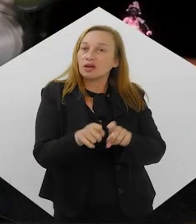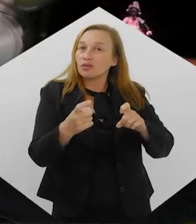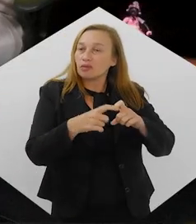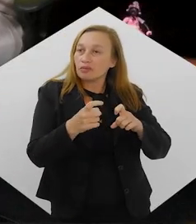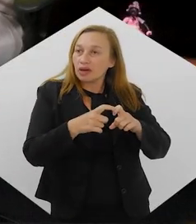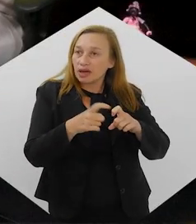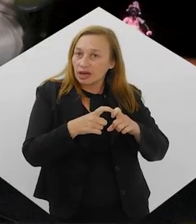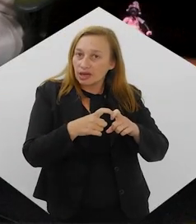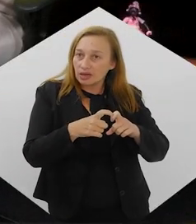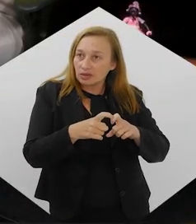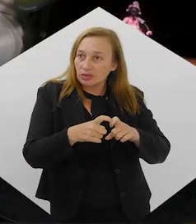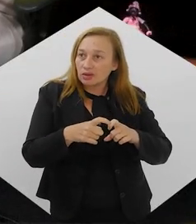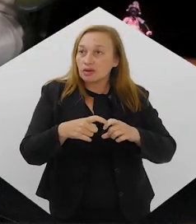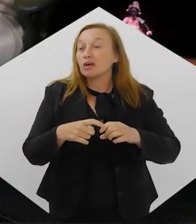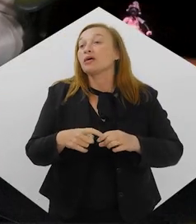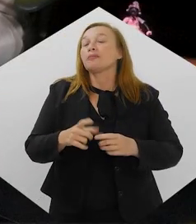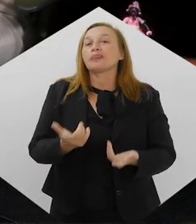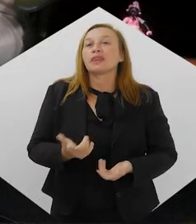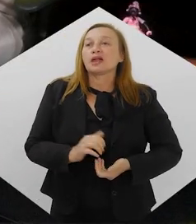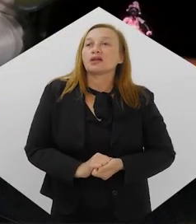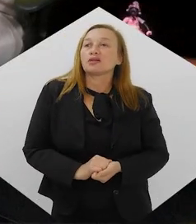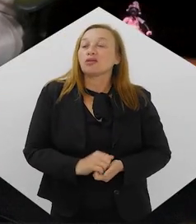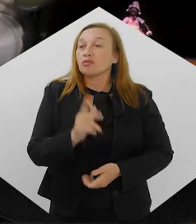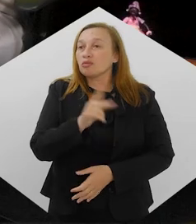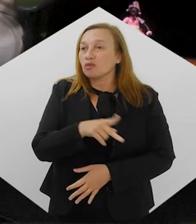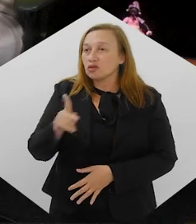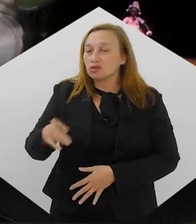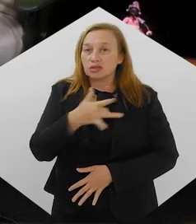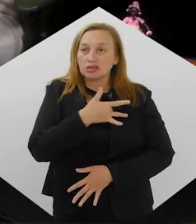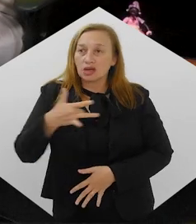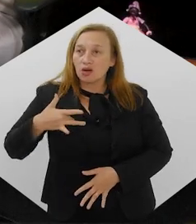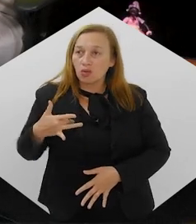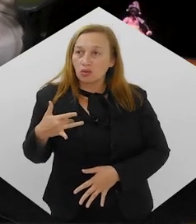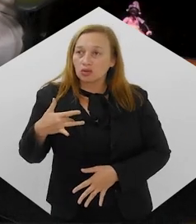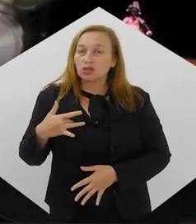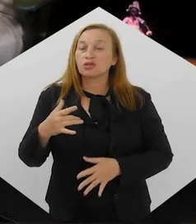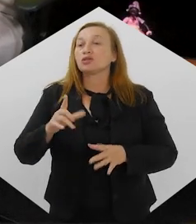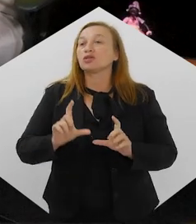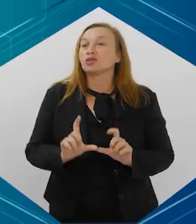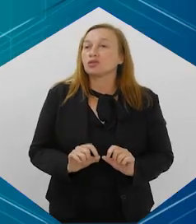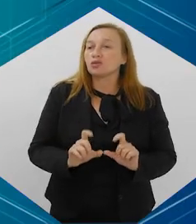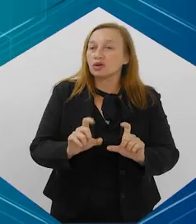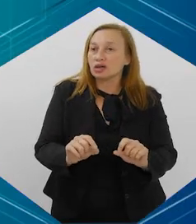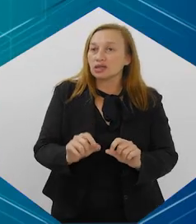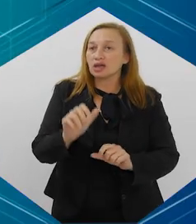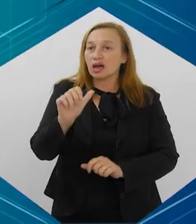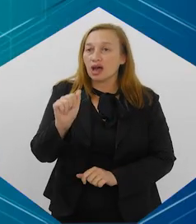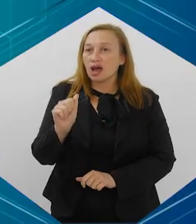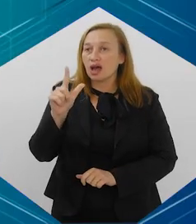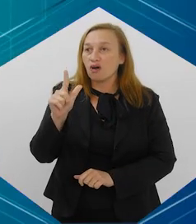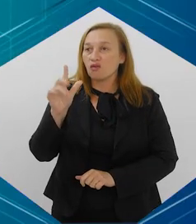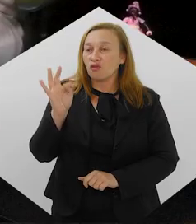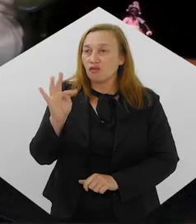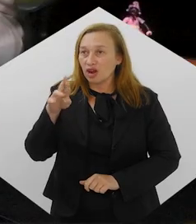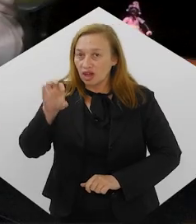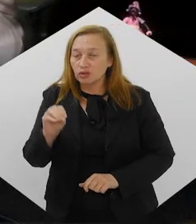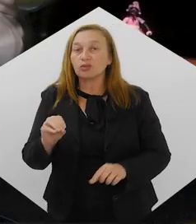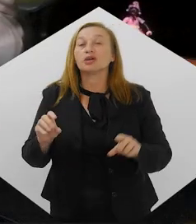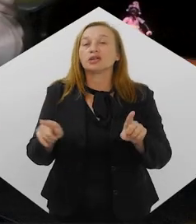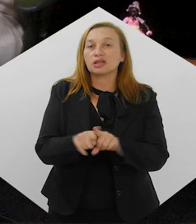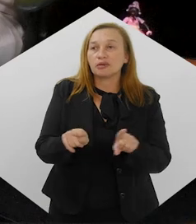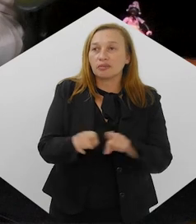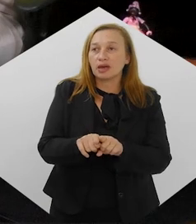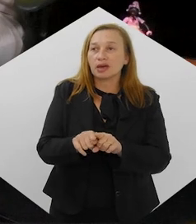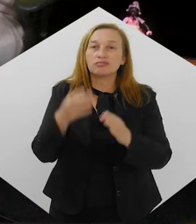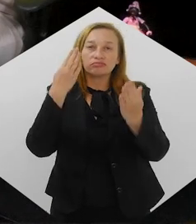-epidemiologista, mestre em saúde coletiva e consultor médico da Fundação do Câncer, Dr. Alfredo Skaff, e com a